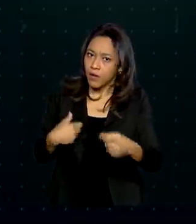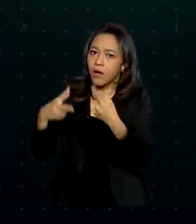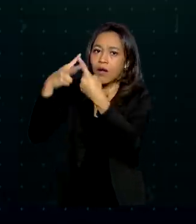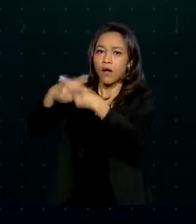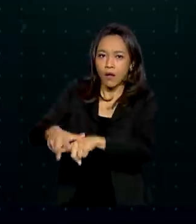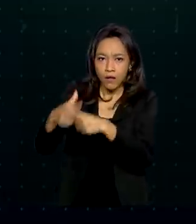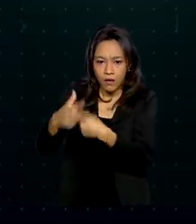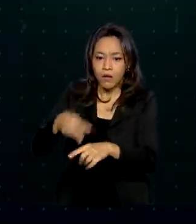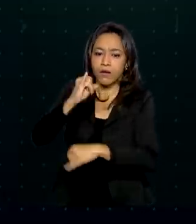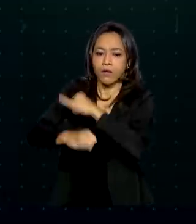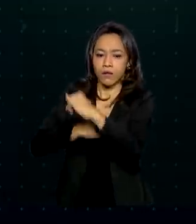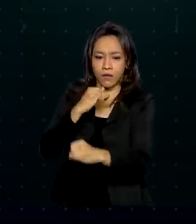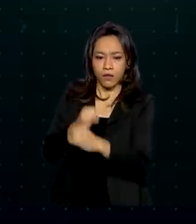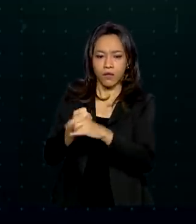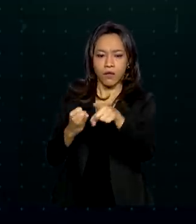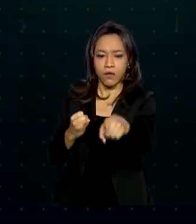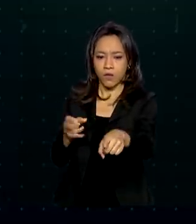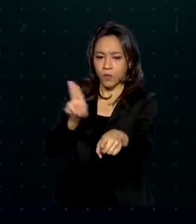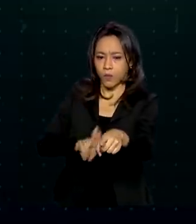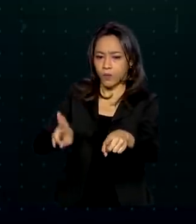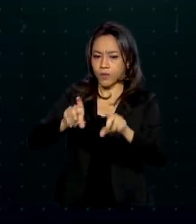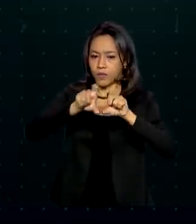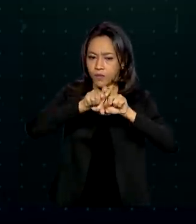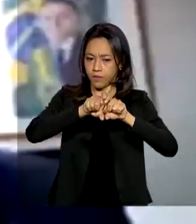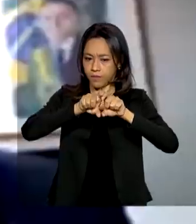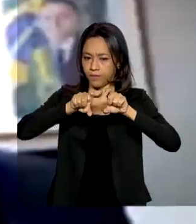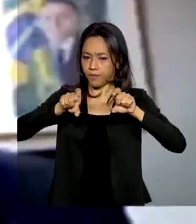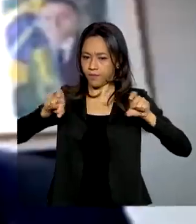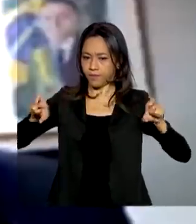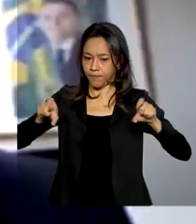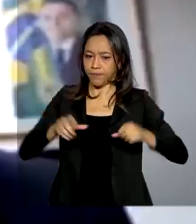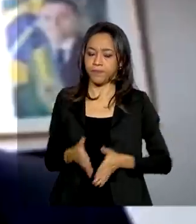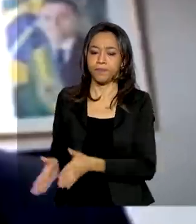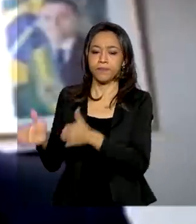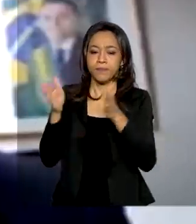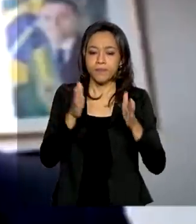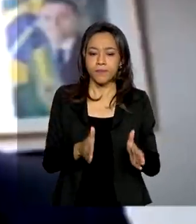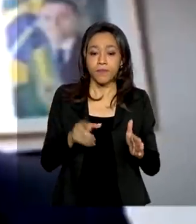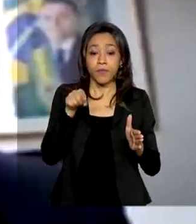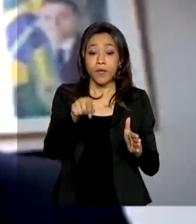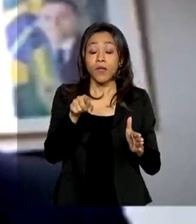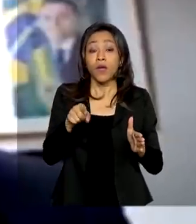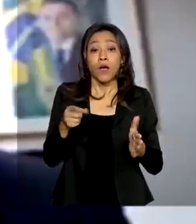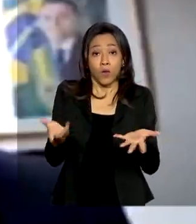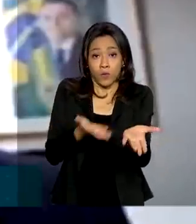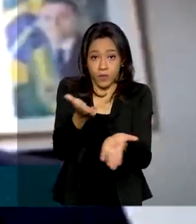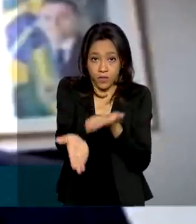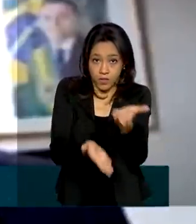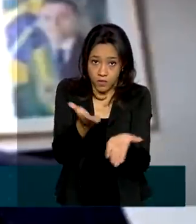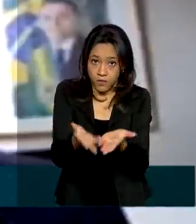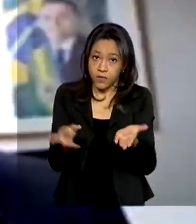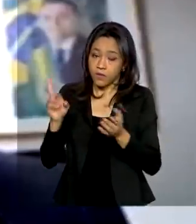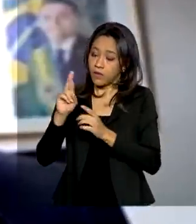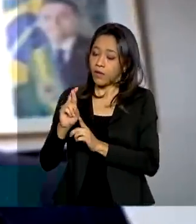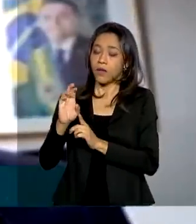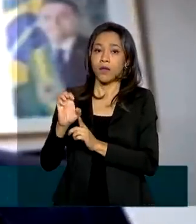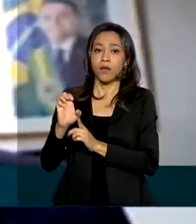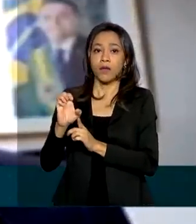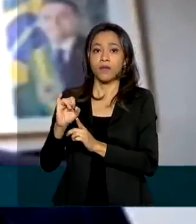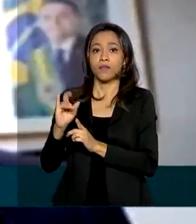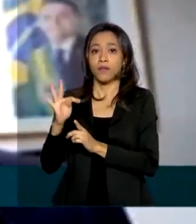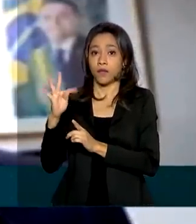pela internet, por meio do site ECAG. O serviço de malha do imposto de renda da pessoa física